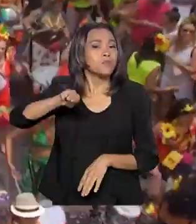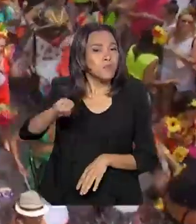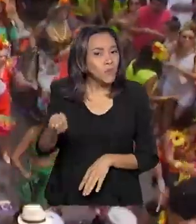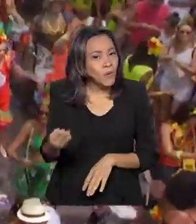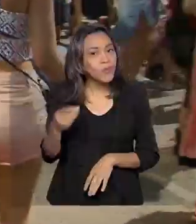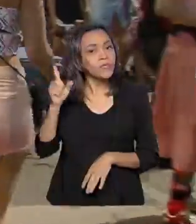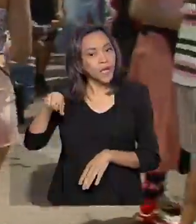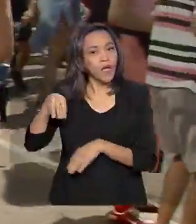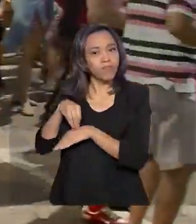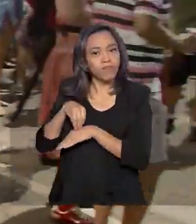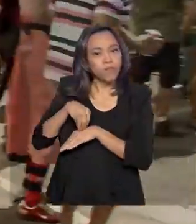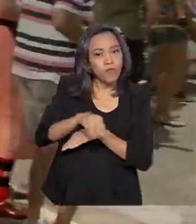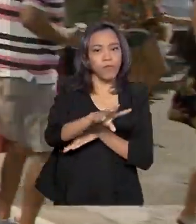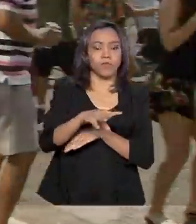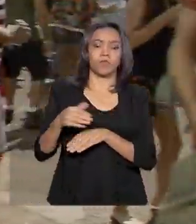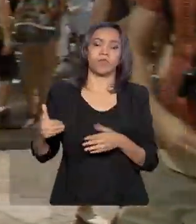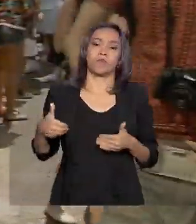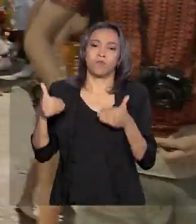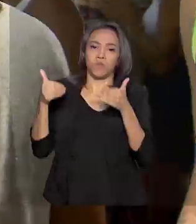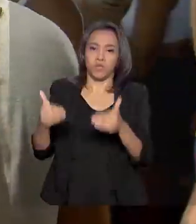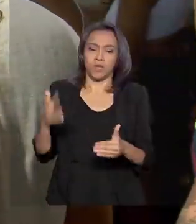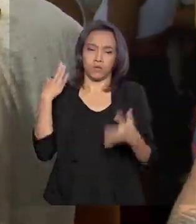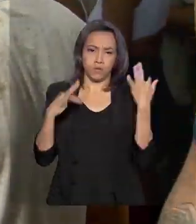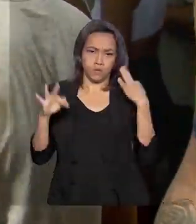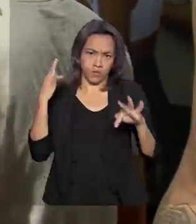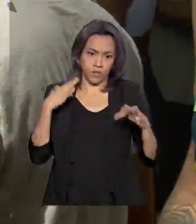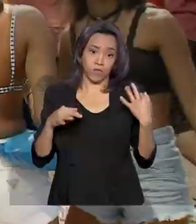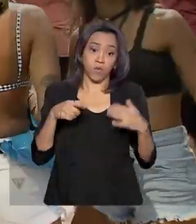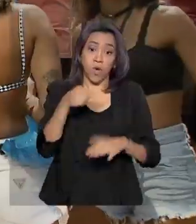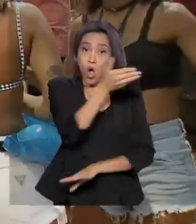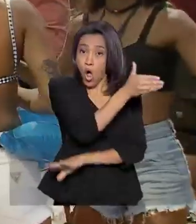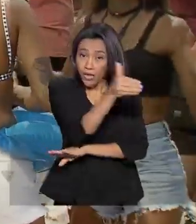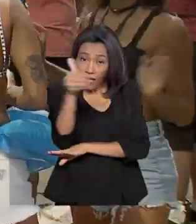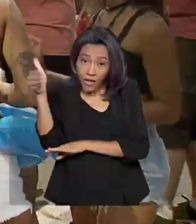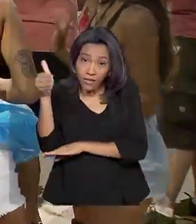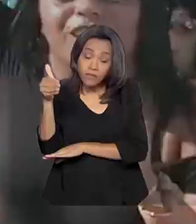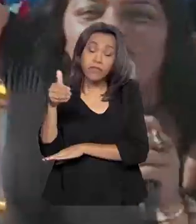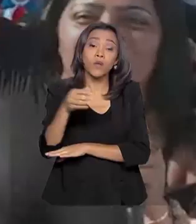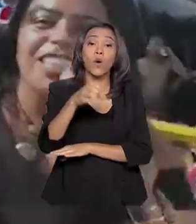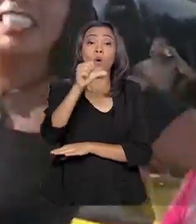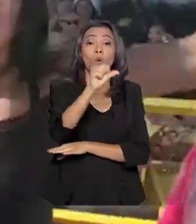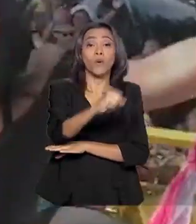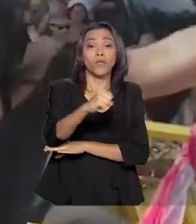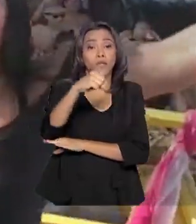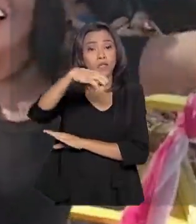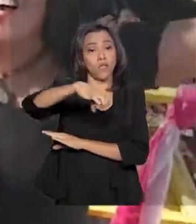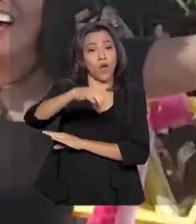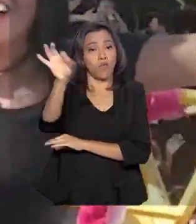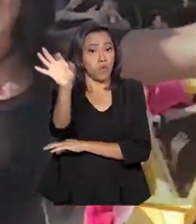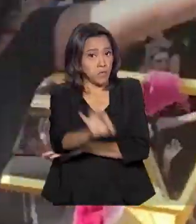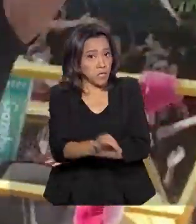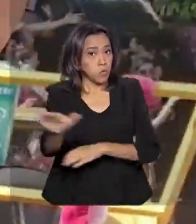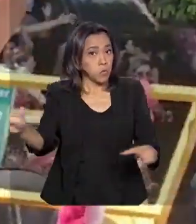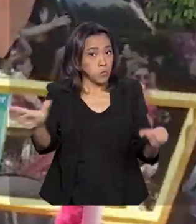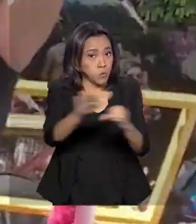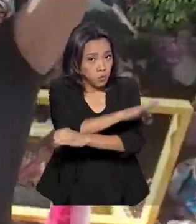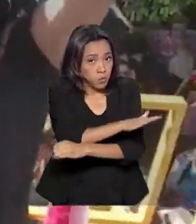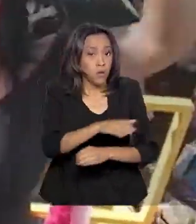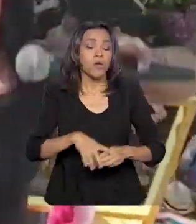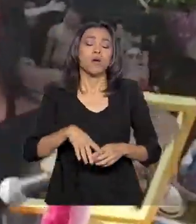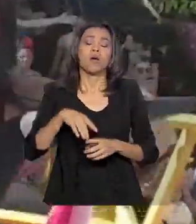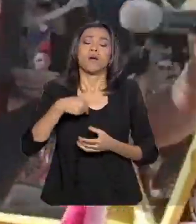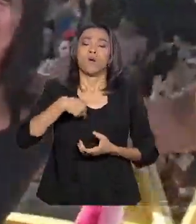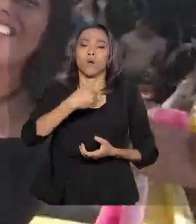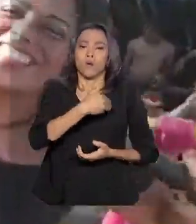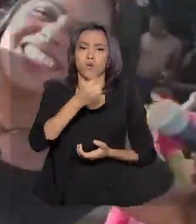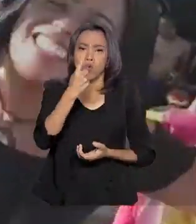a estimativa do Ministério do Turismo. A ocupação média dos hotéis é de 89%. O Ministério do Turismo investiu 1 milhão e